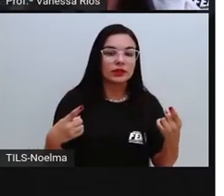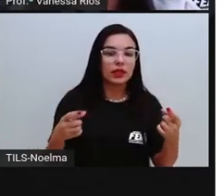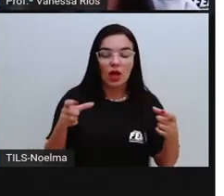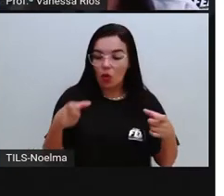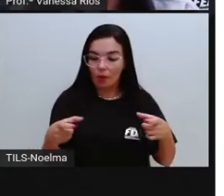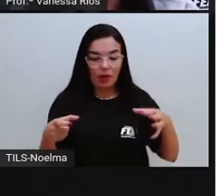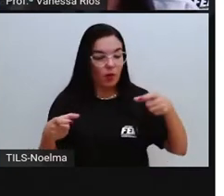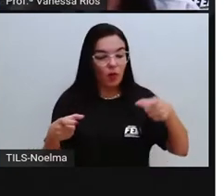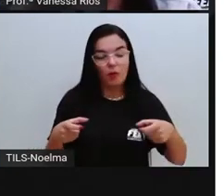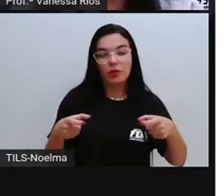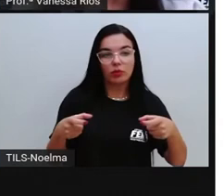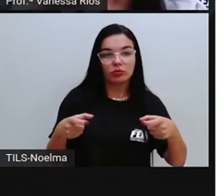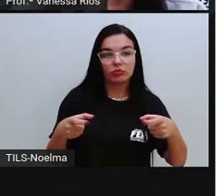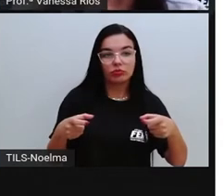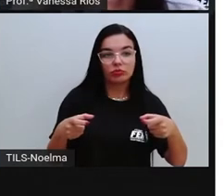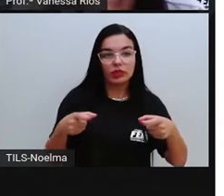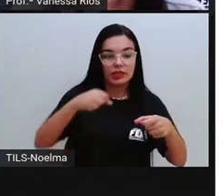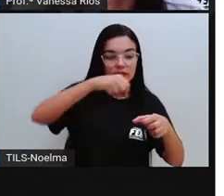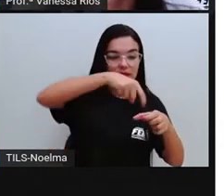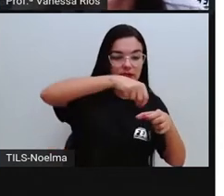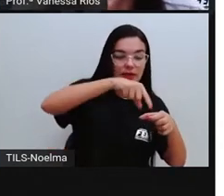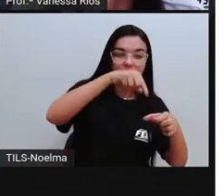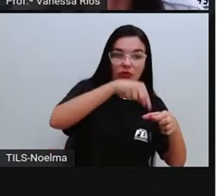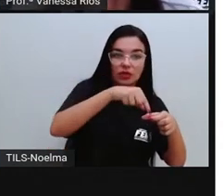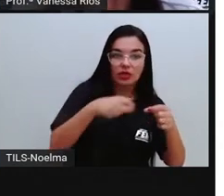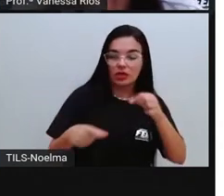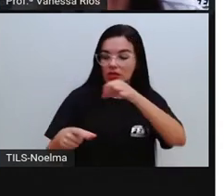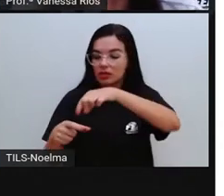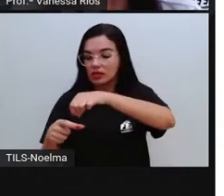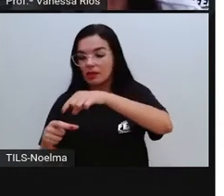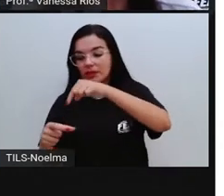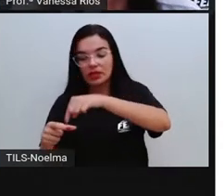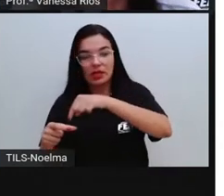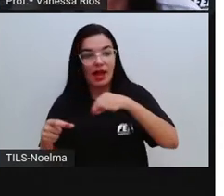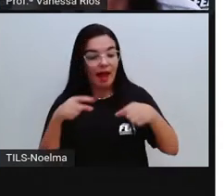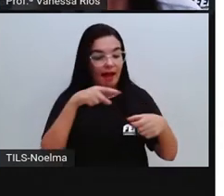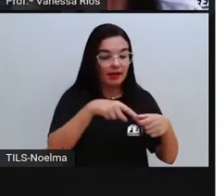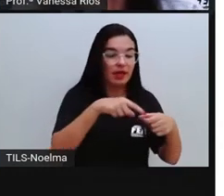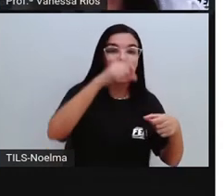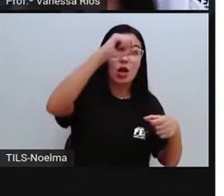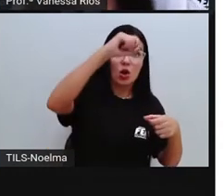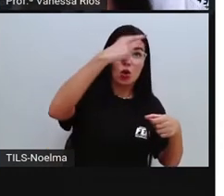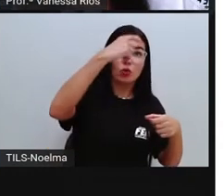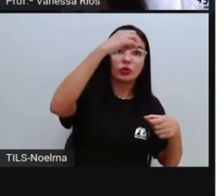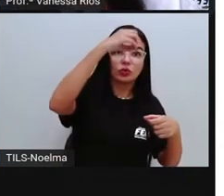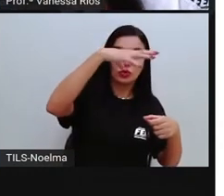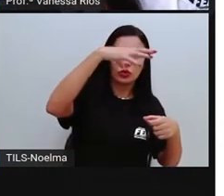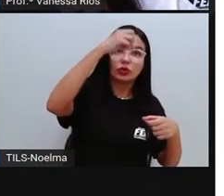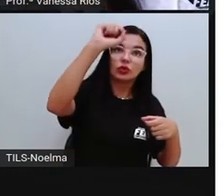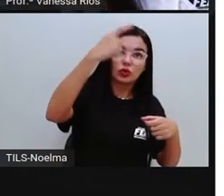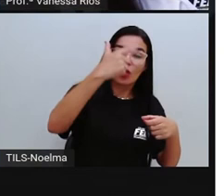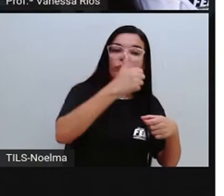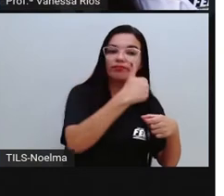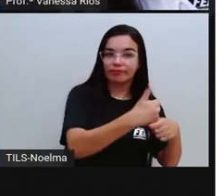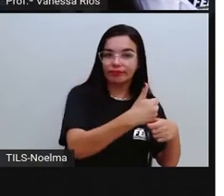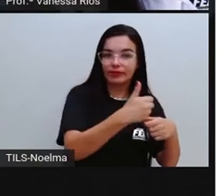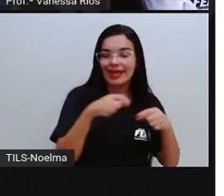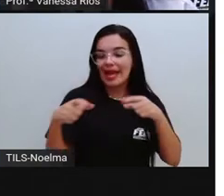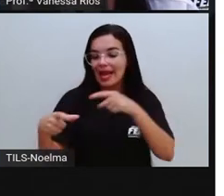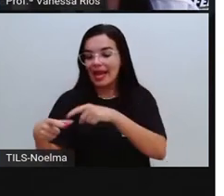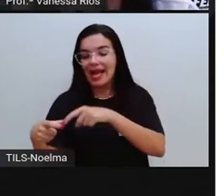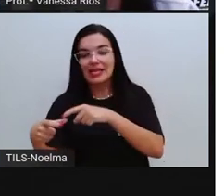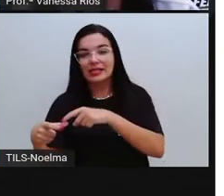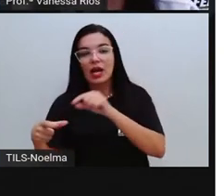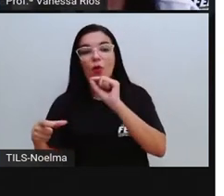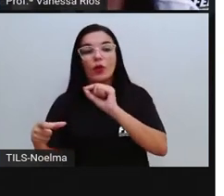copinho, né? Com as sementes que estão tendo a oportunidade de receber a luz do sol e com o potinho que está lá no escuro. Então,